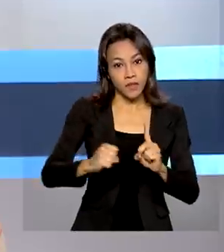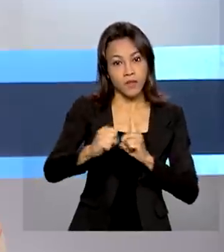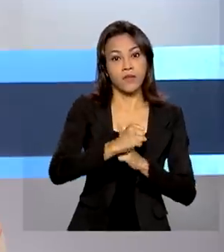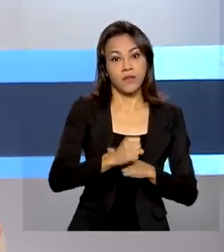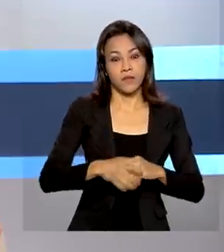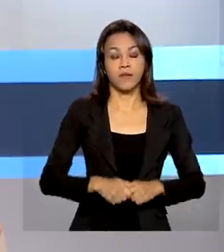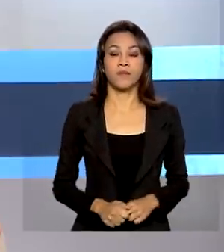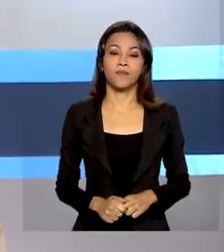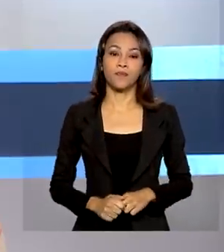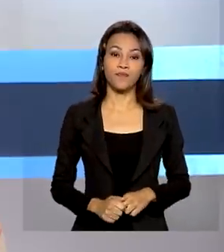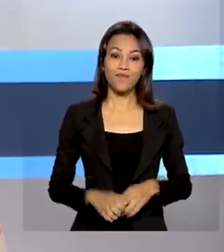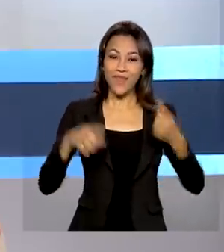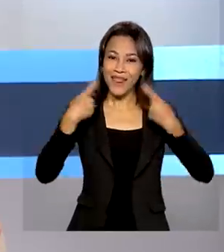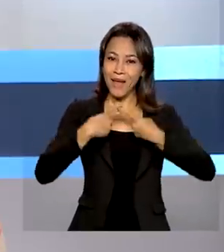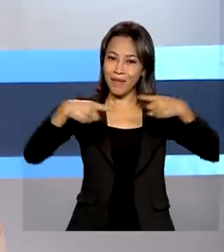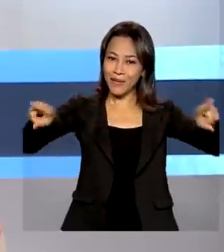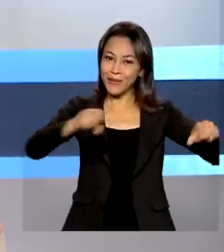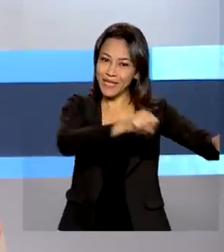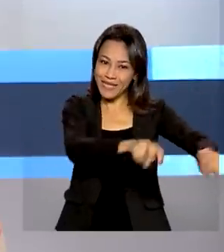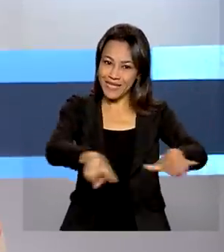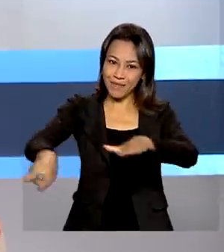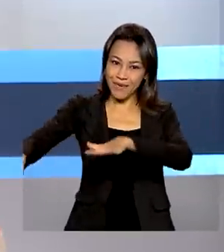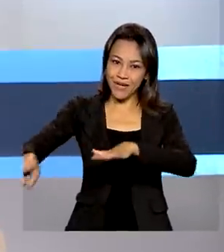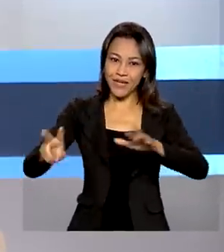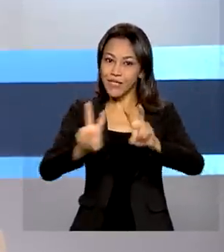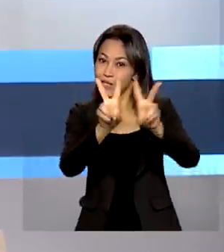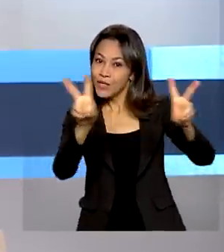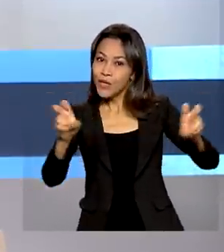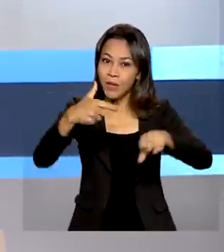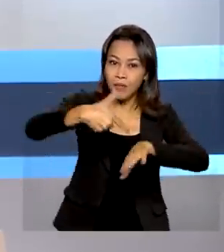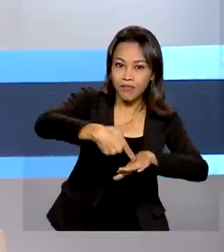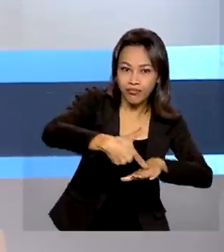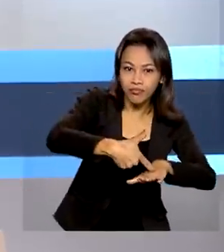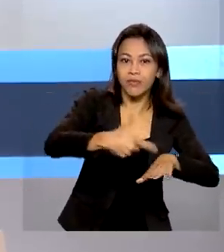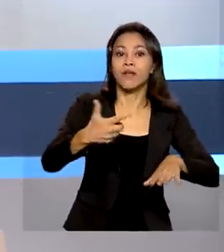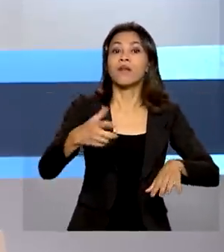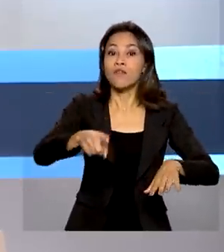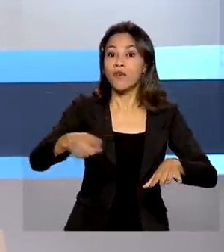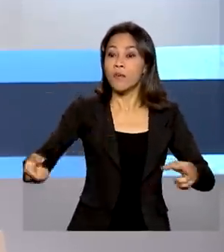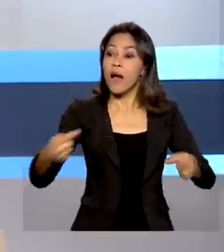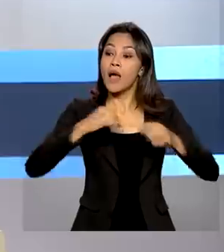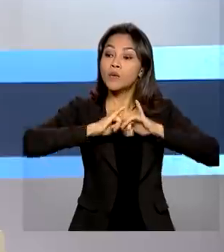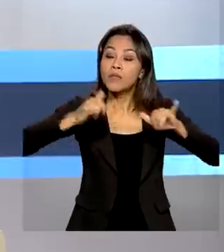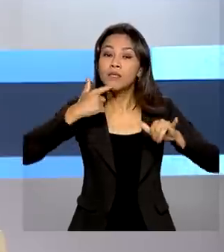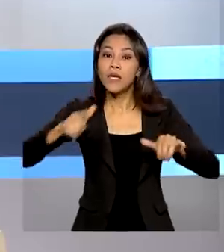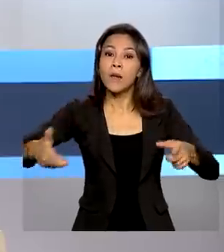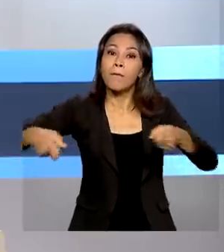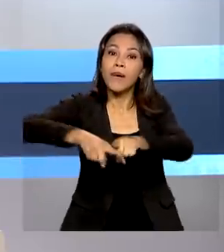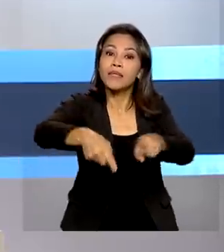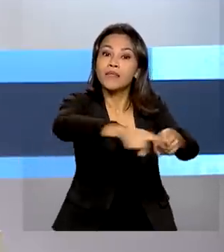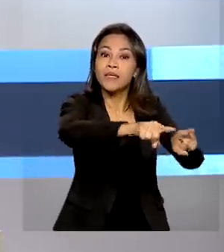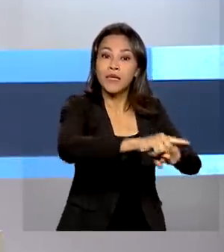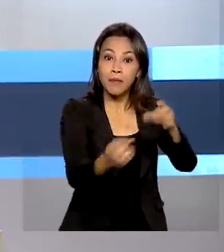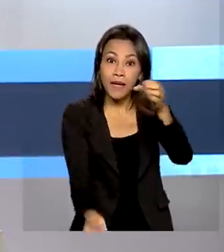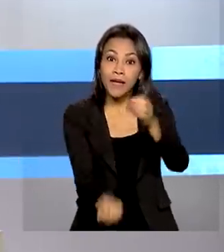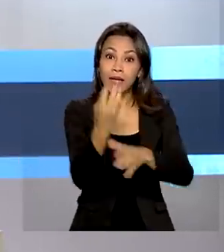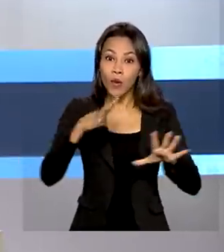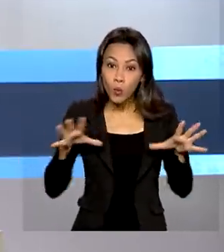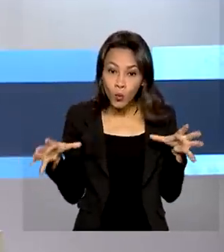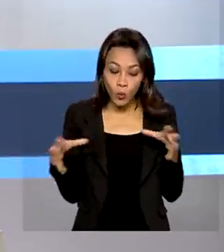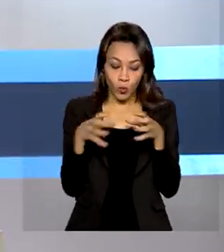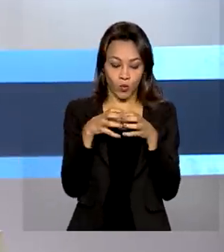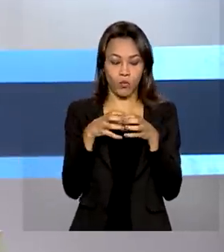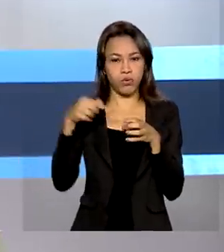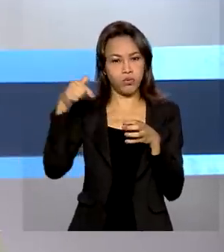Na abertura da Semana da Mineração, foi anunciada uma parceria entre órgãos federais para a criação do Observatório Nacional